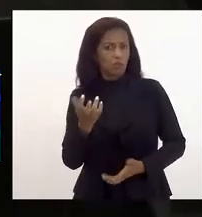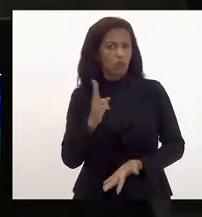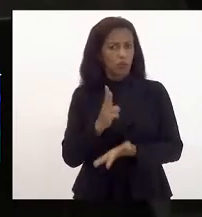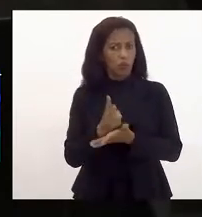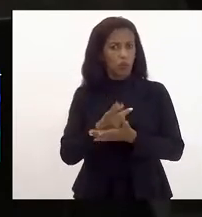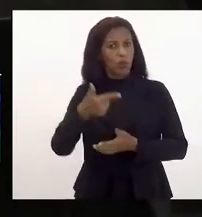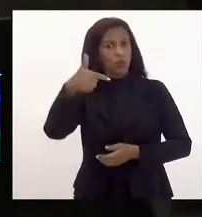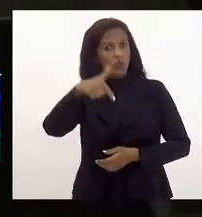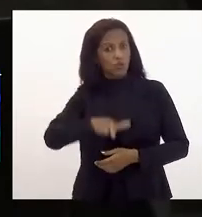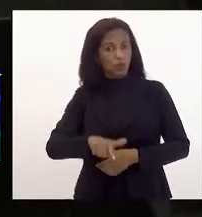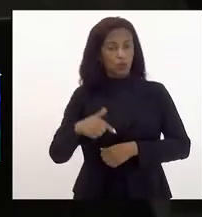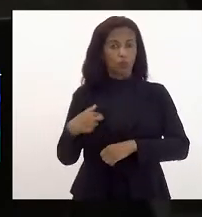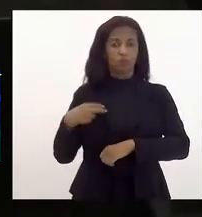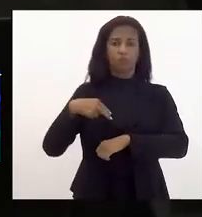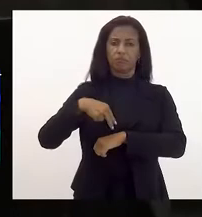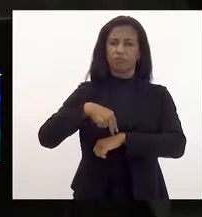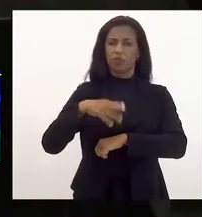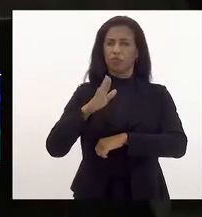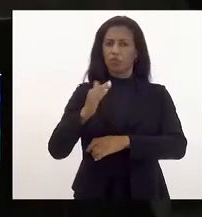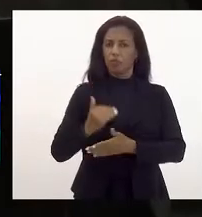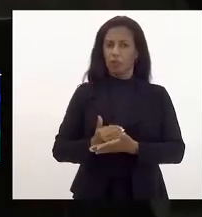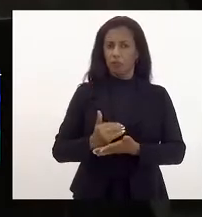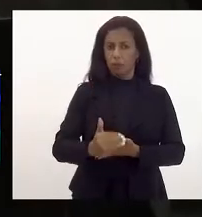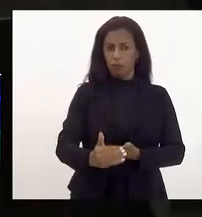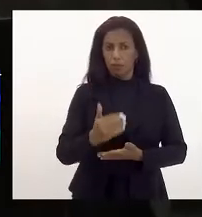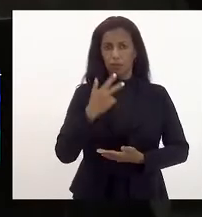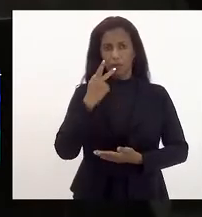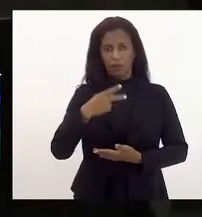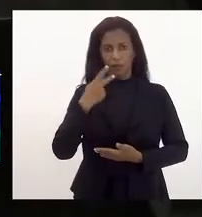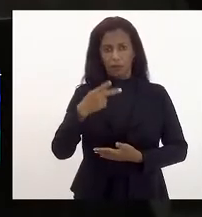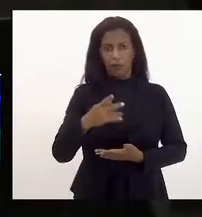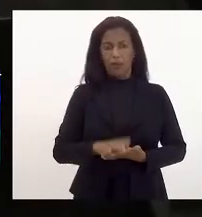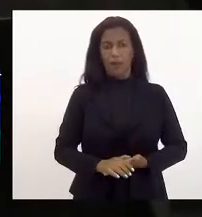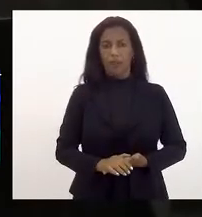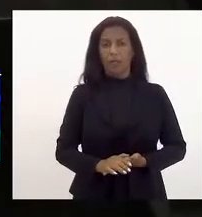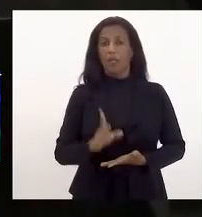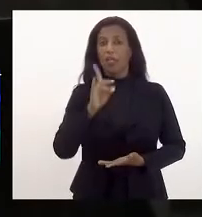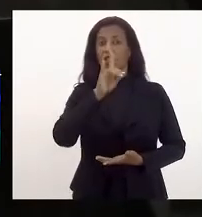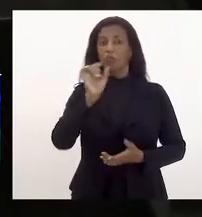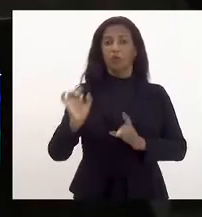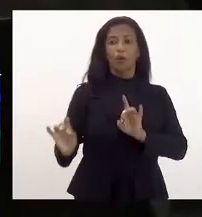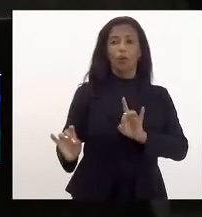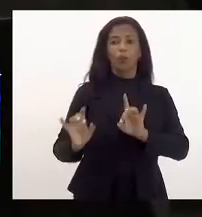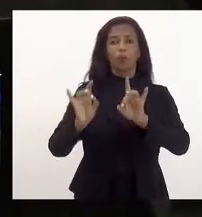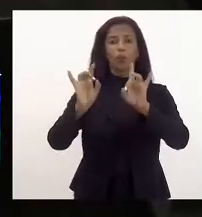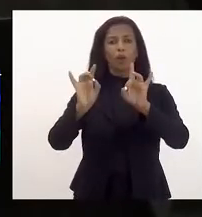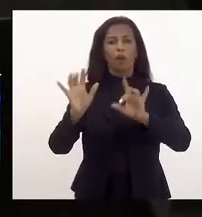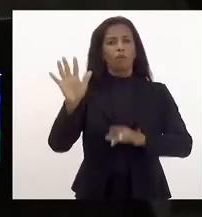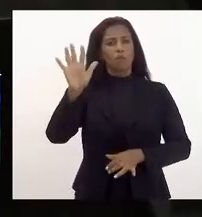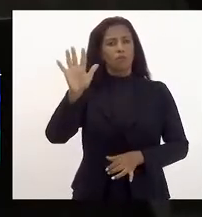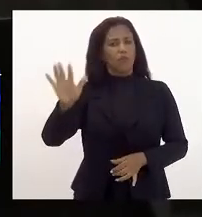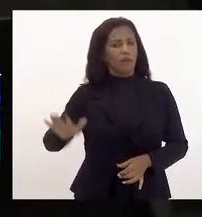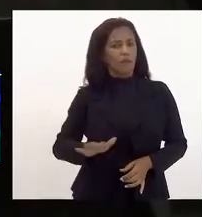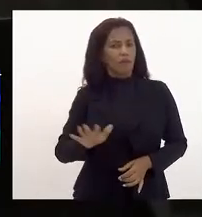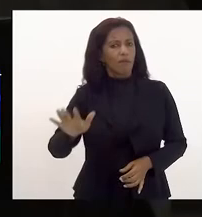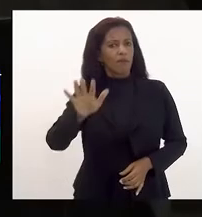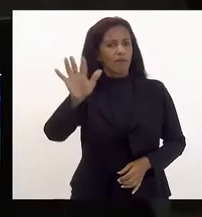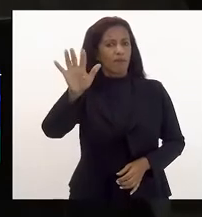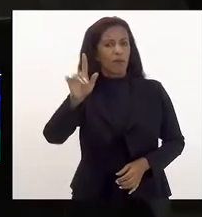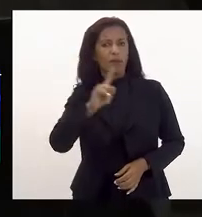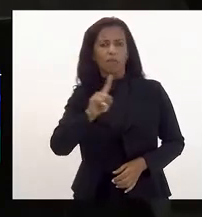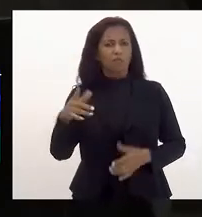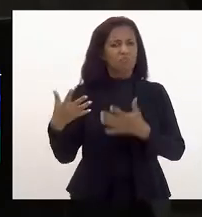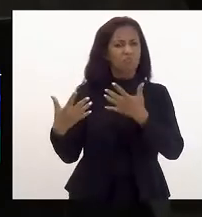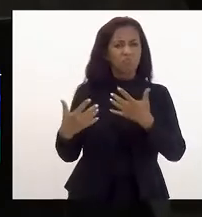novo aqui desta tribuna que já usei hoje no expediente inicial em alusão ao dia nacional da favela não considero